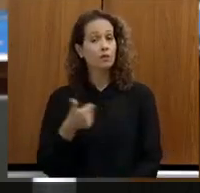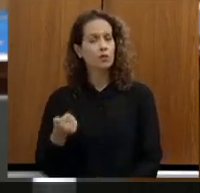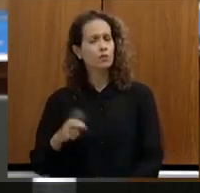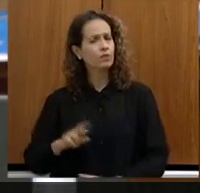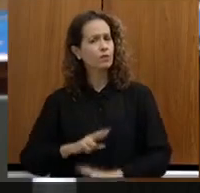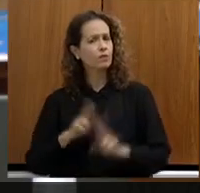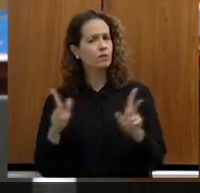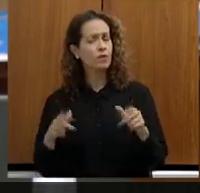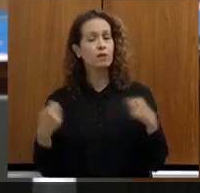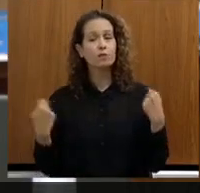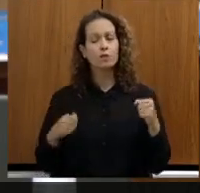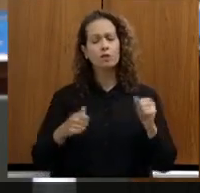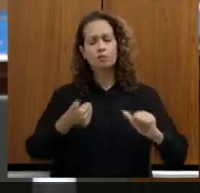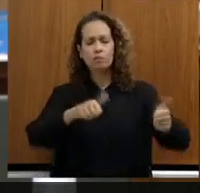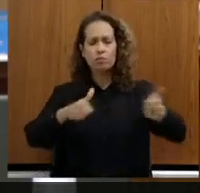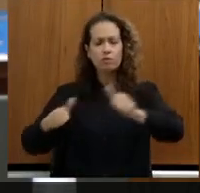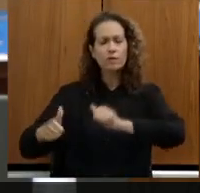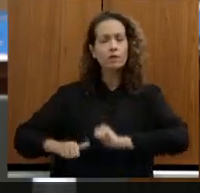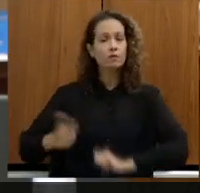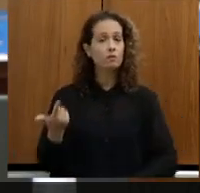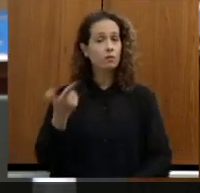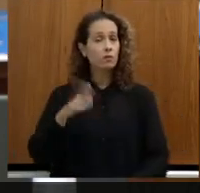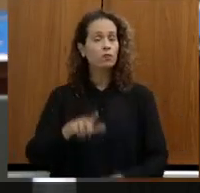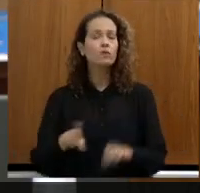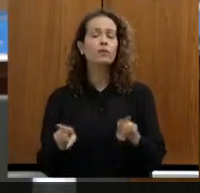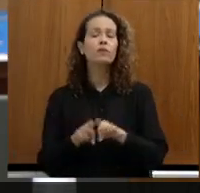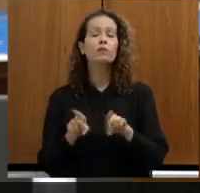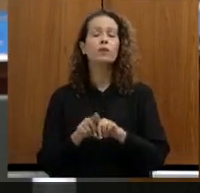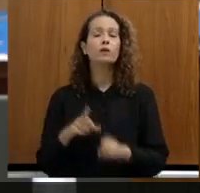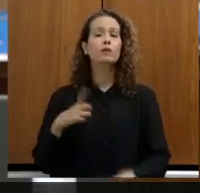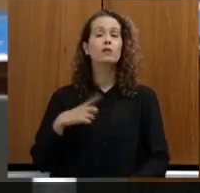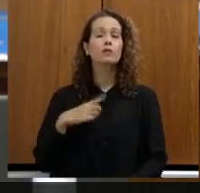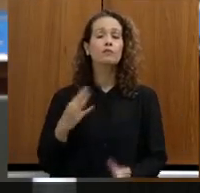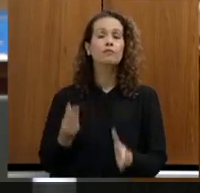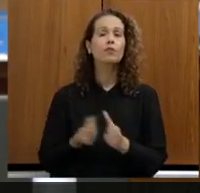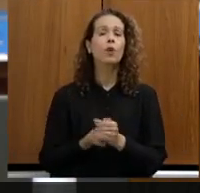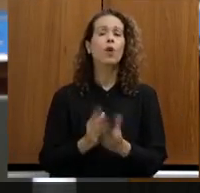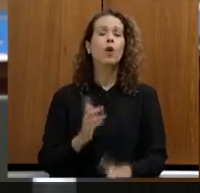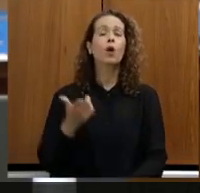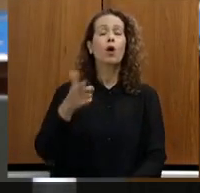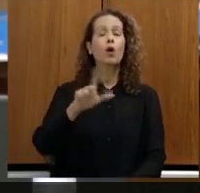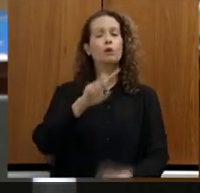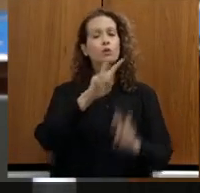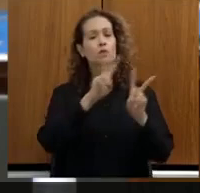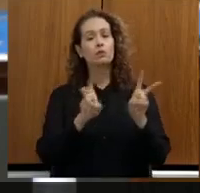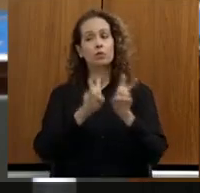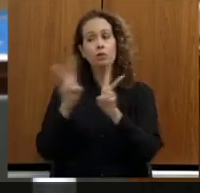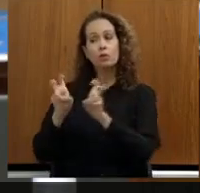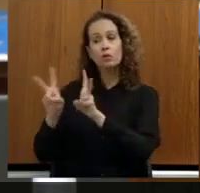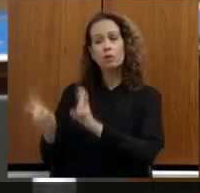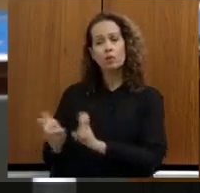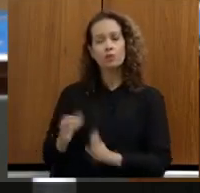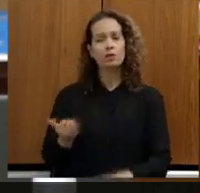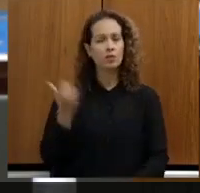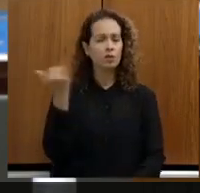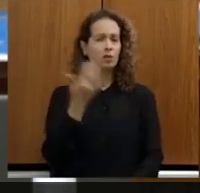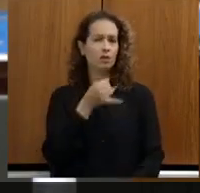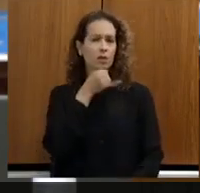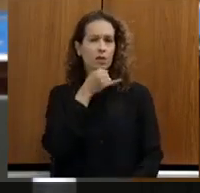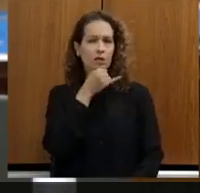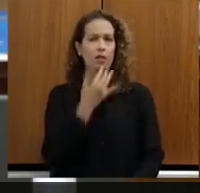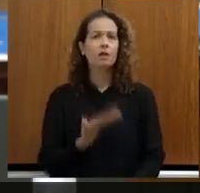Então, isso está tudo sendo reavaliado, além de incluir outros temas da agenda ambiental tão importante como fauna